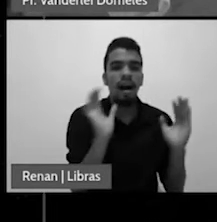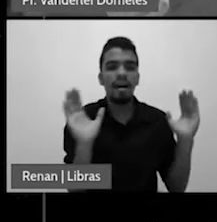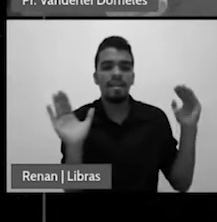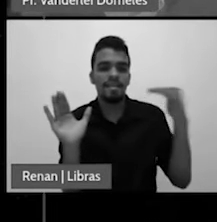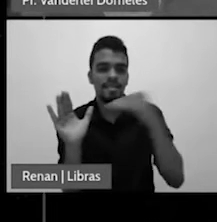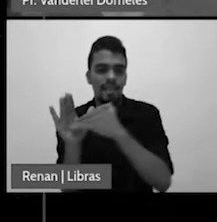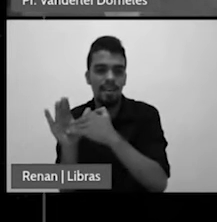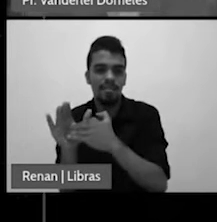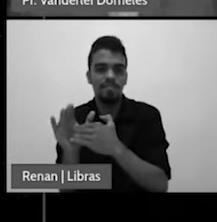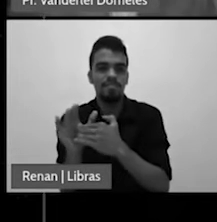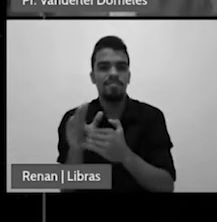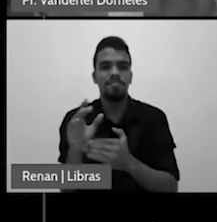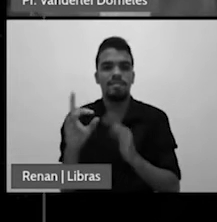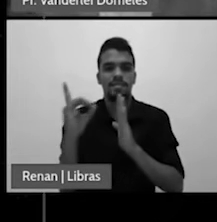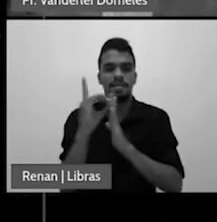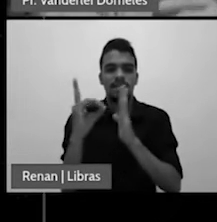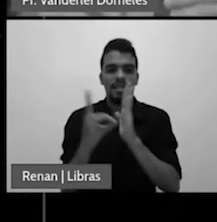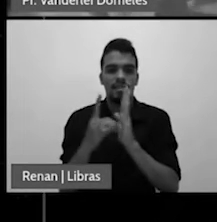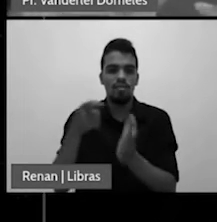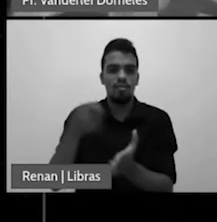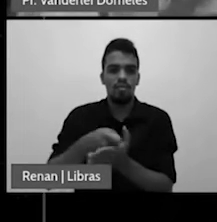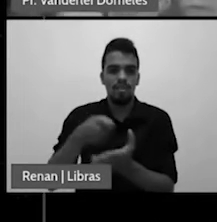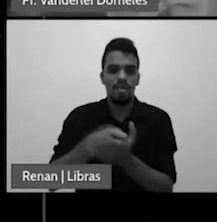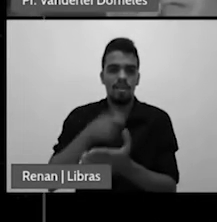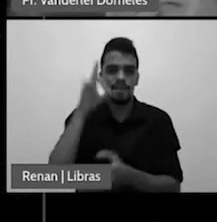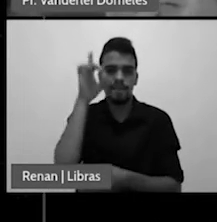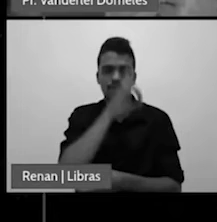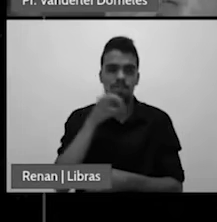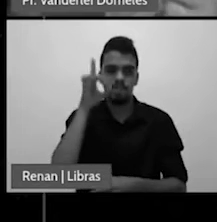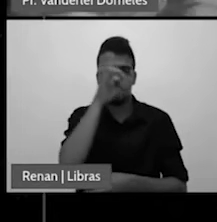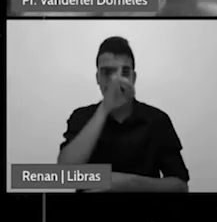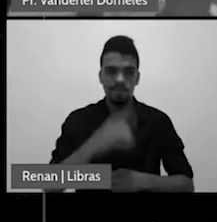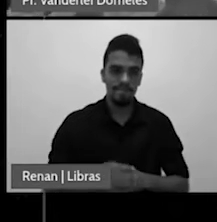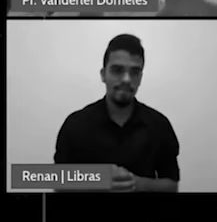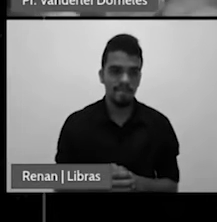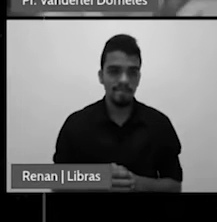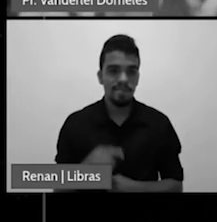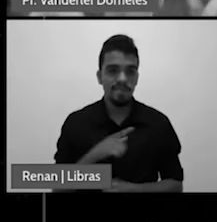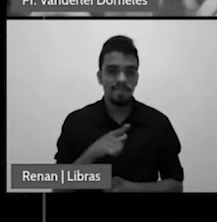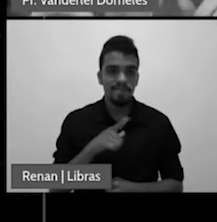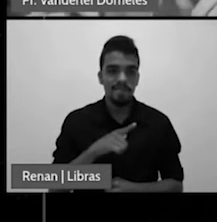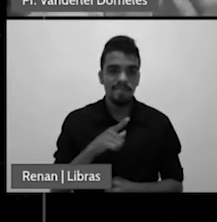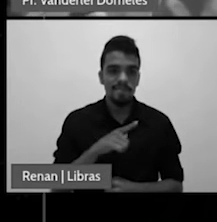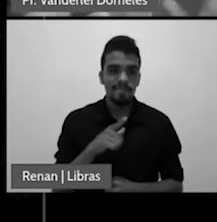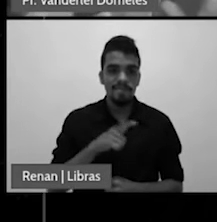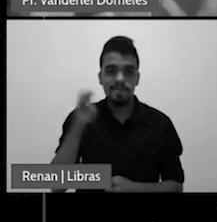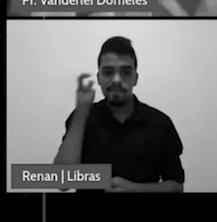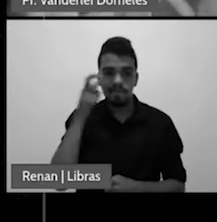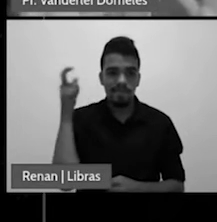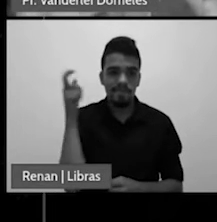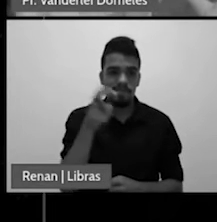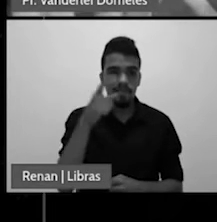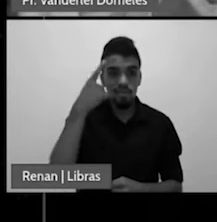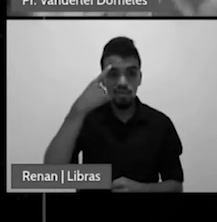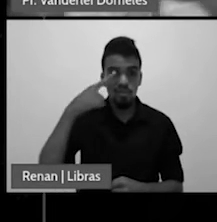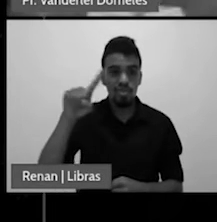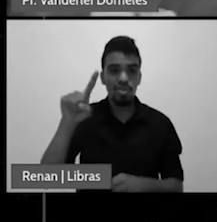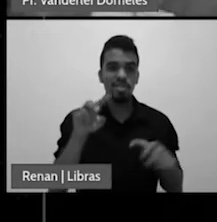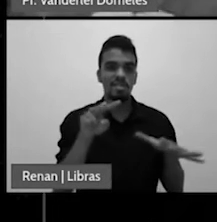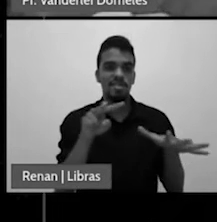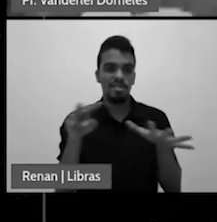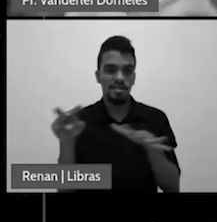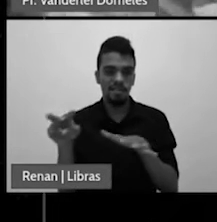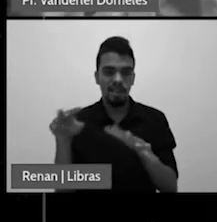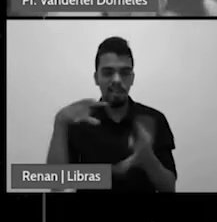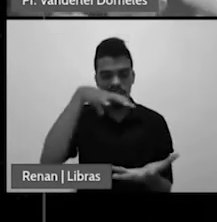e mais recentemente então nós temos um grande interesse por um descanso um dia na semana para levar a Terra de volta ao seu